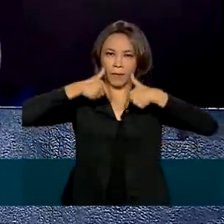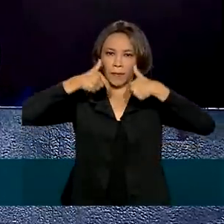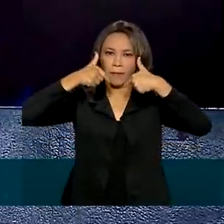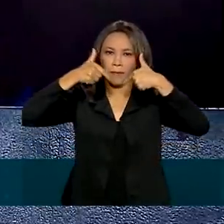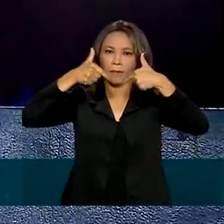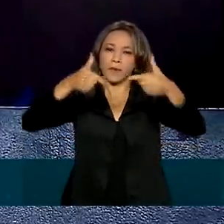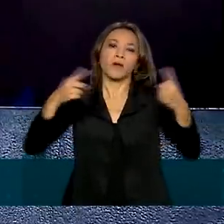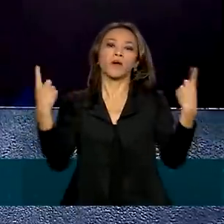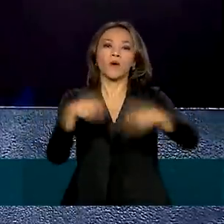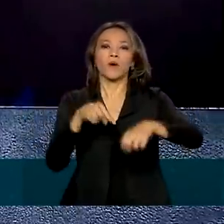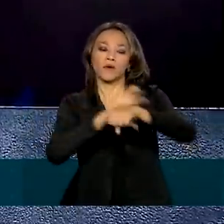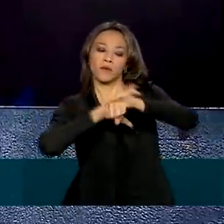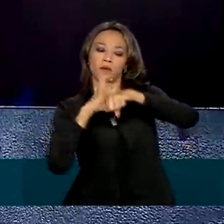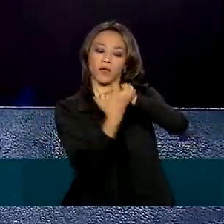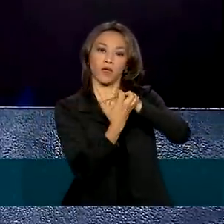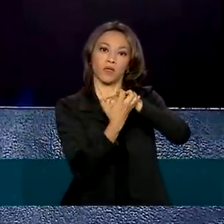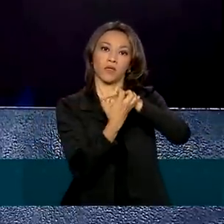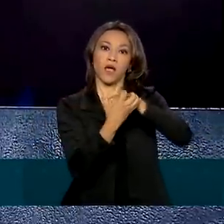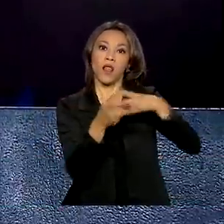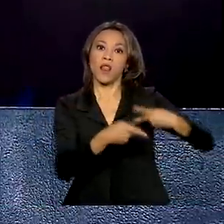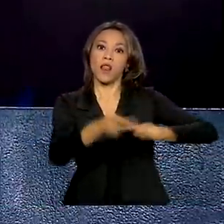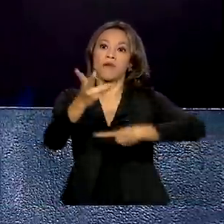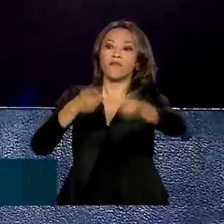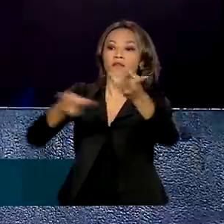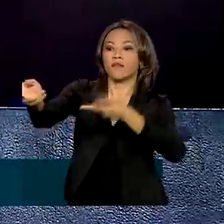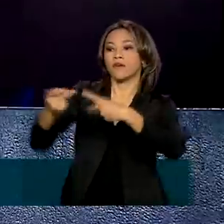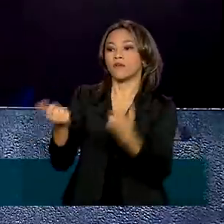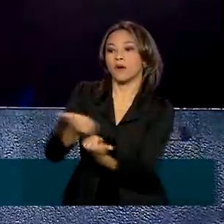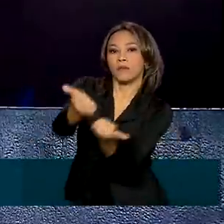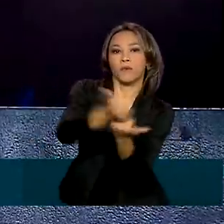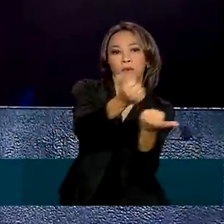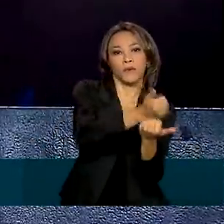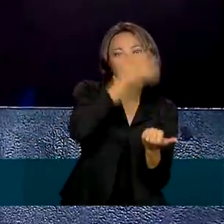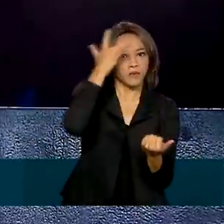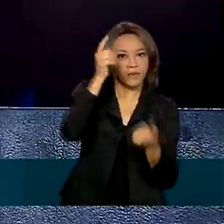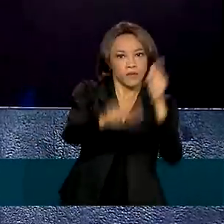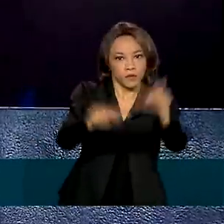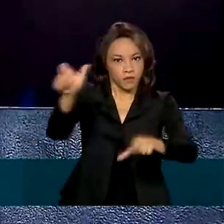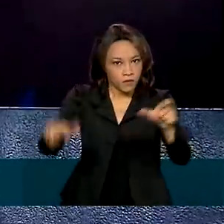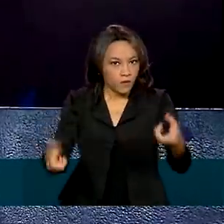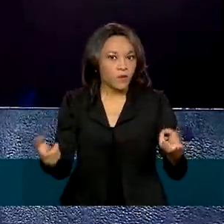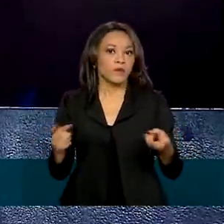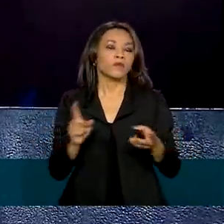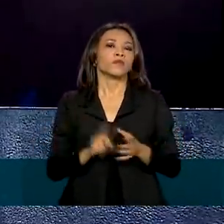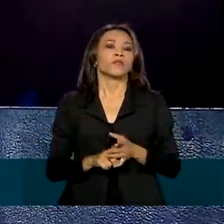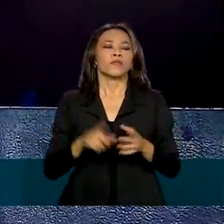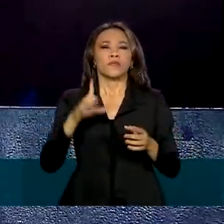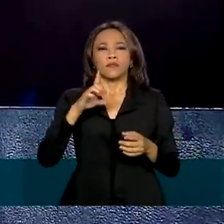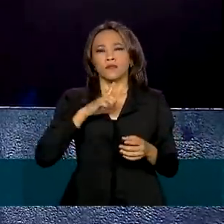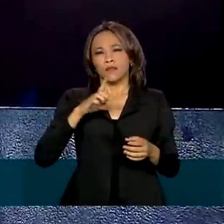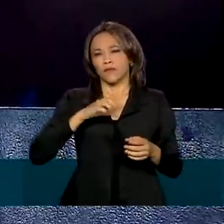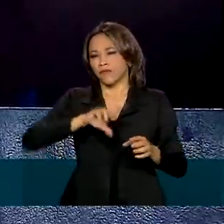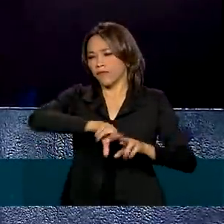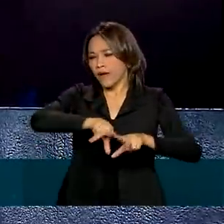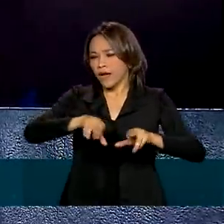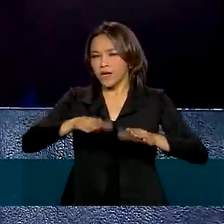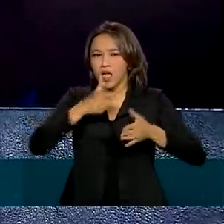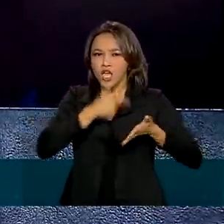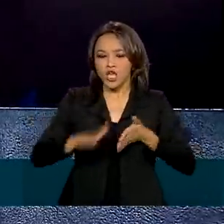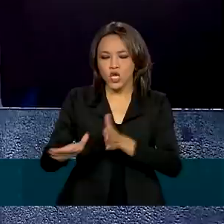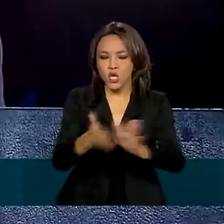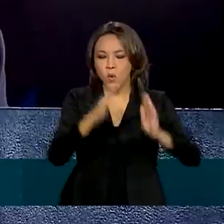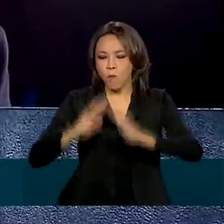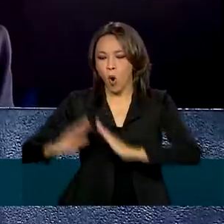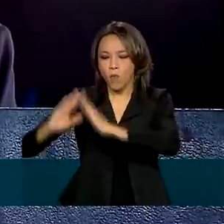coronavírus, levando apoio aos mais necessidades, incluídas centenas de comunidades ribeirinhas,